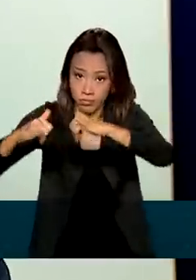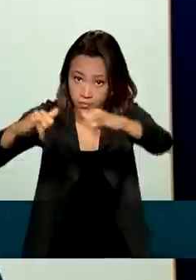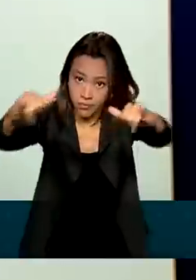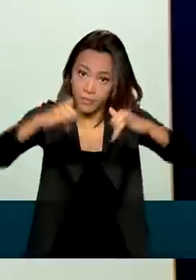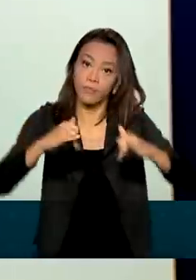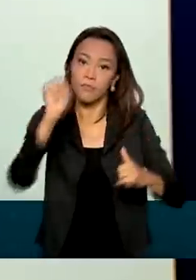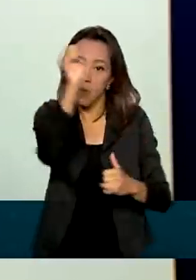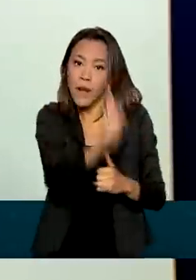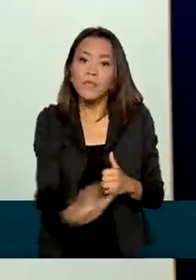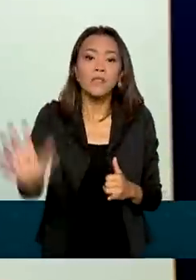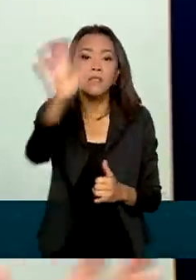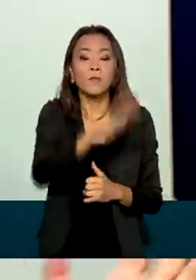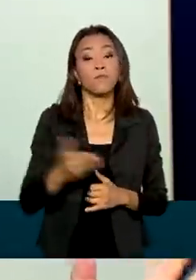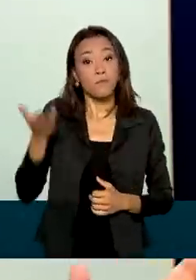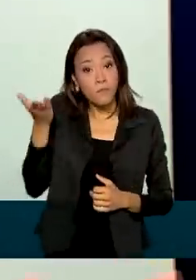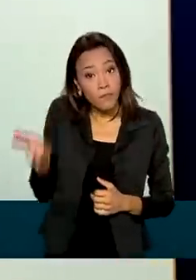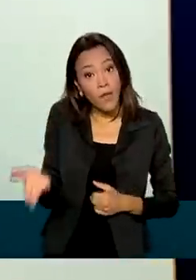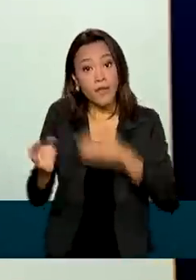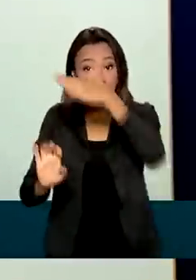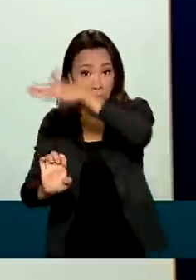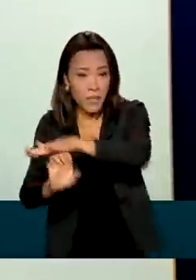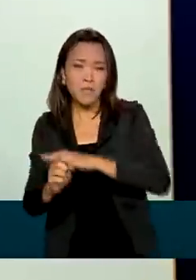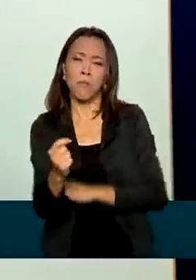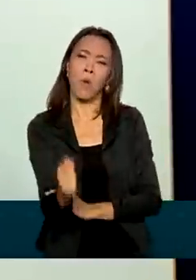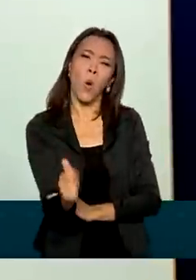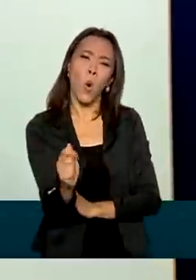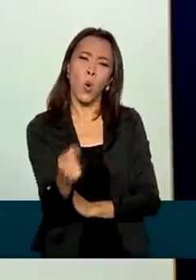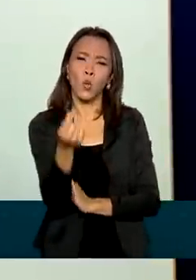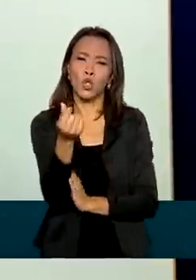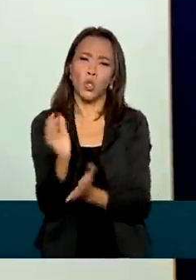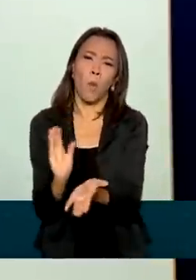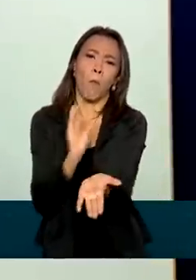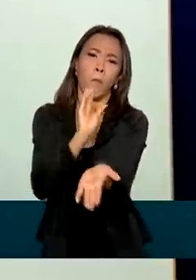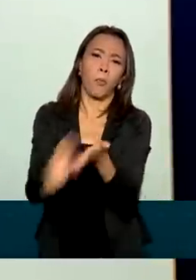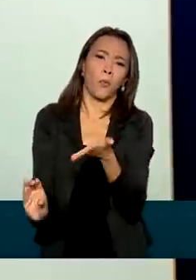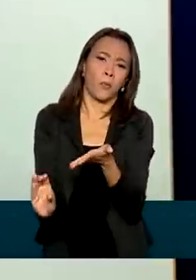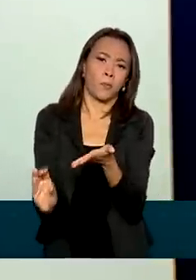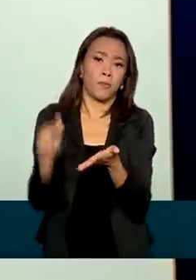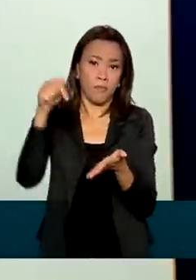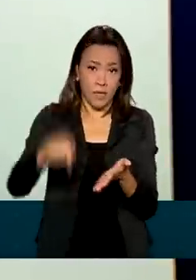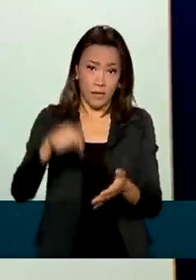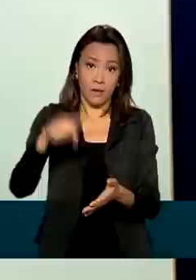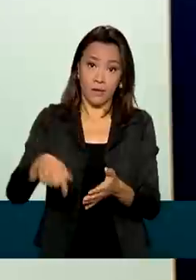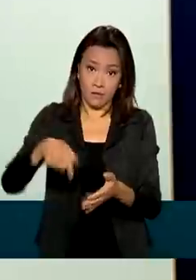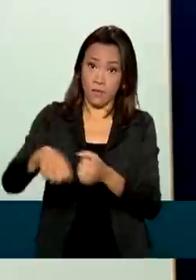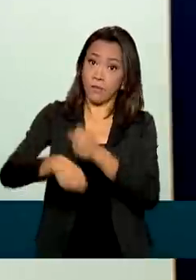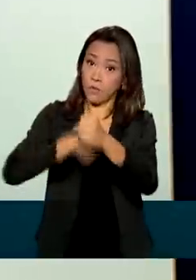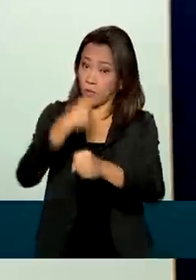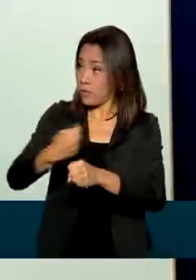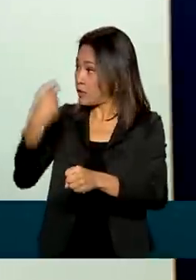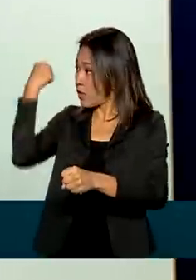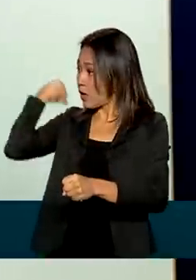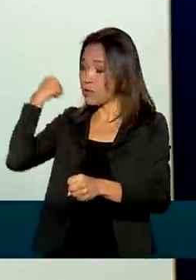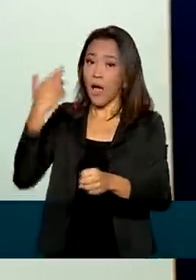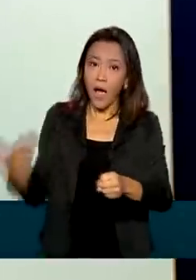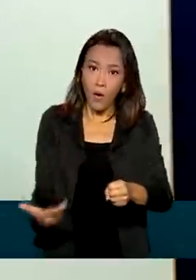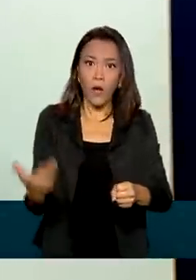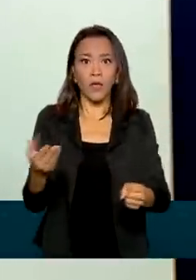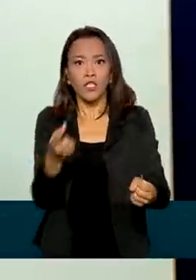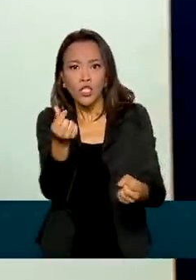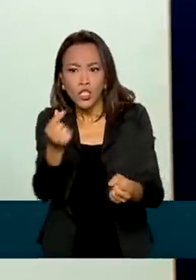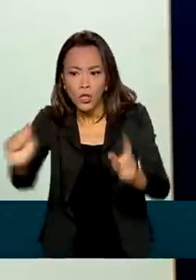a própria Eletrobras fez poucos investimentos nos últimos anos. E agora, com a capitalização, será possível expandir